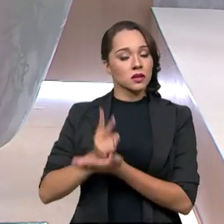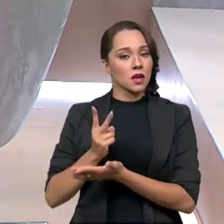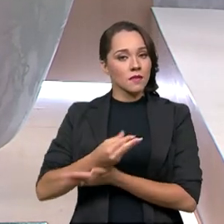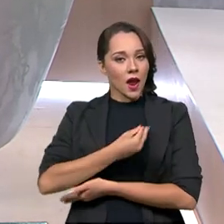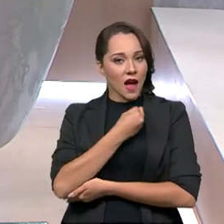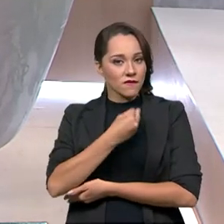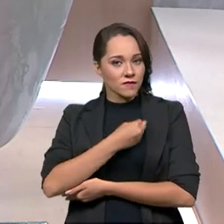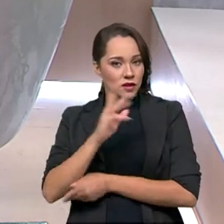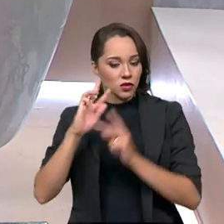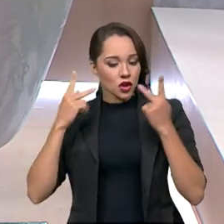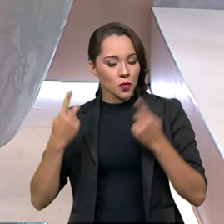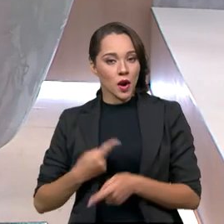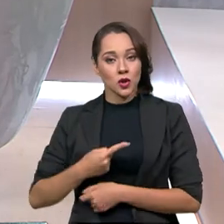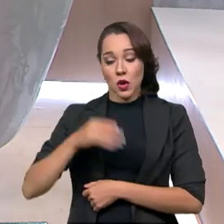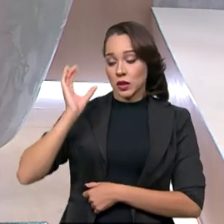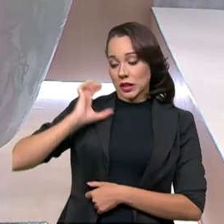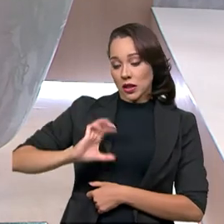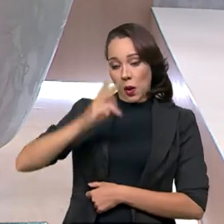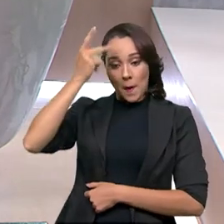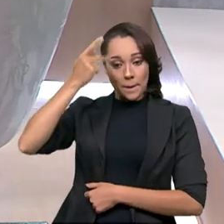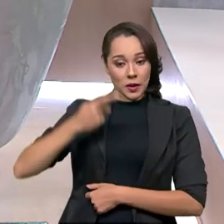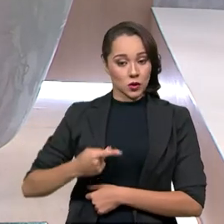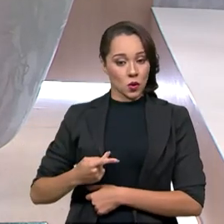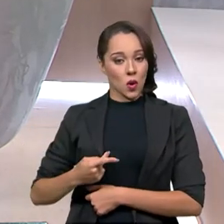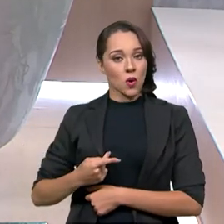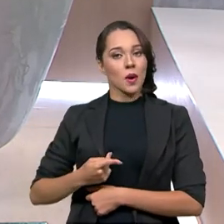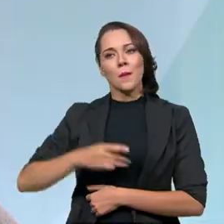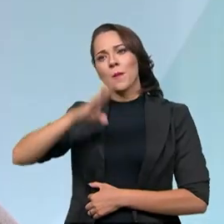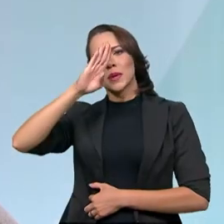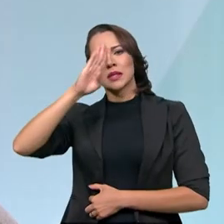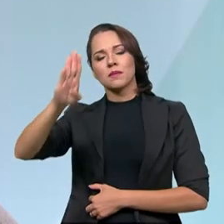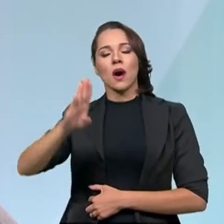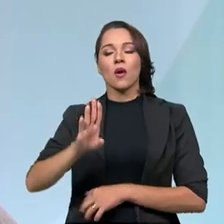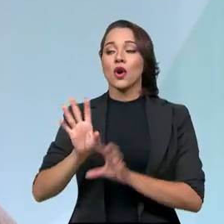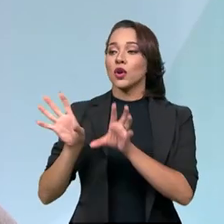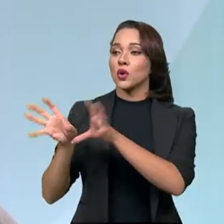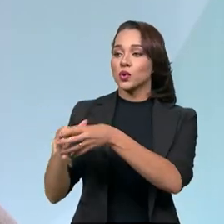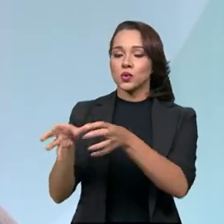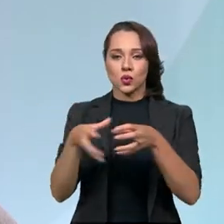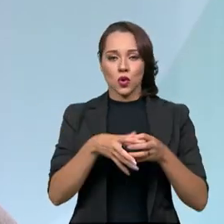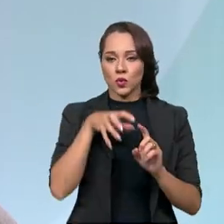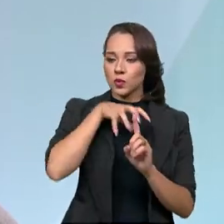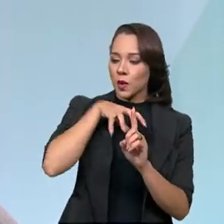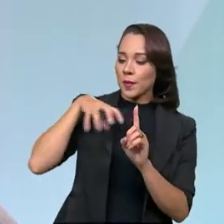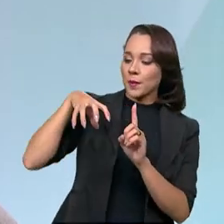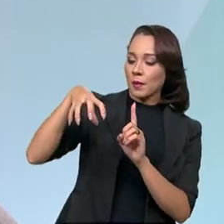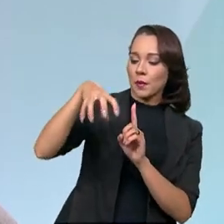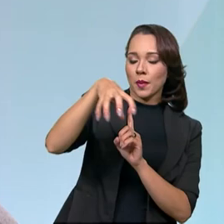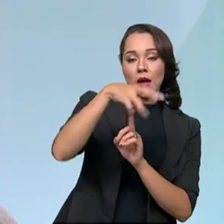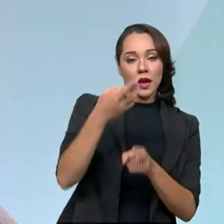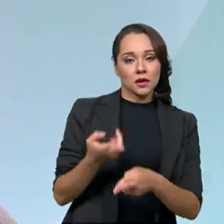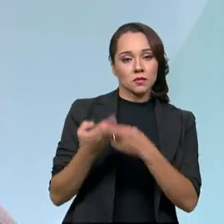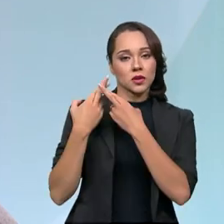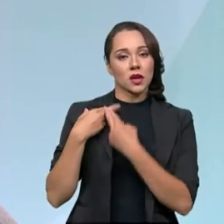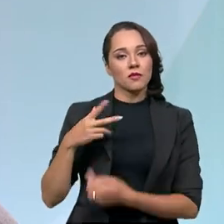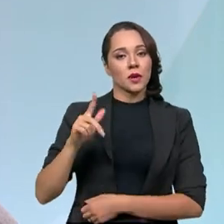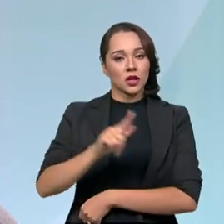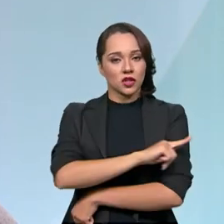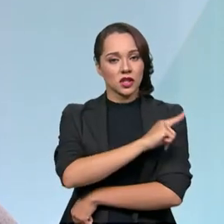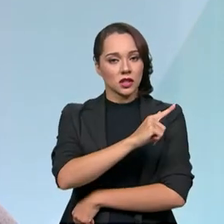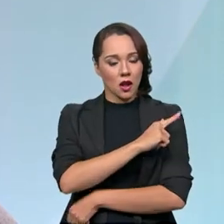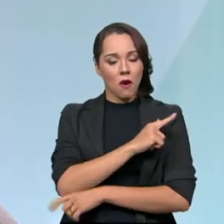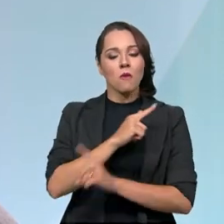a vida humana, o cidadão, a pessoa no centro de tudo e os órgãos responsáveis pela gestão da política,